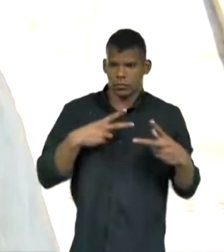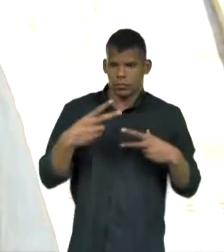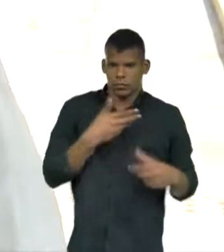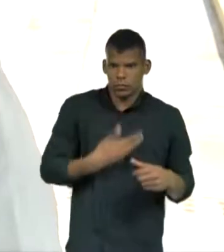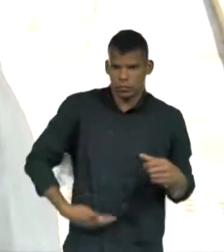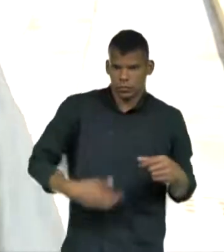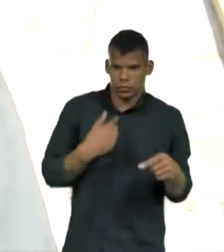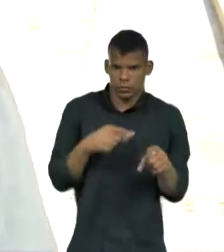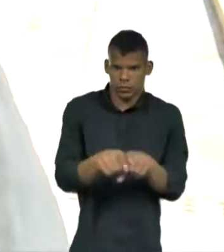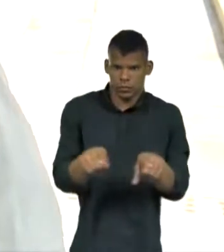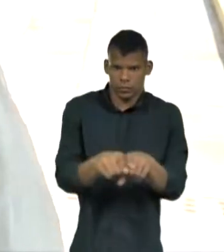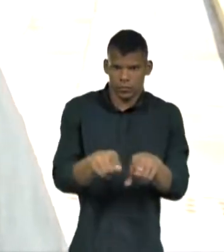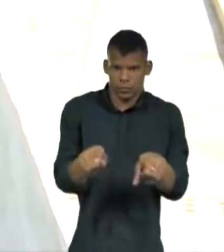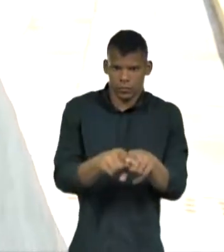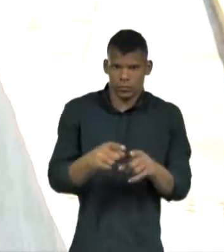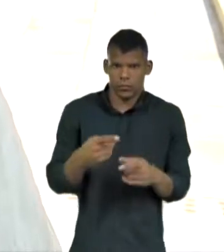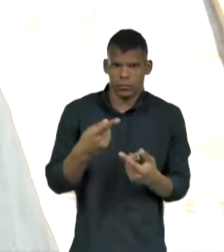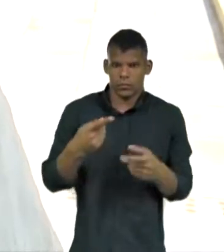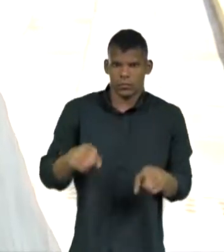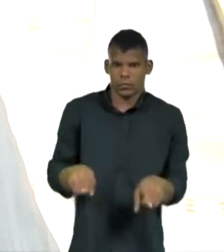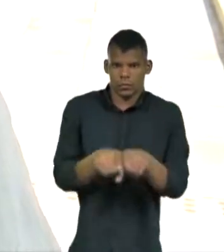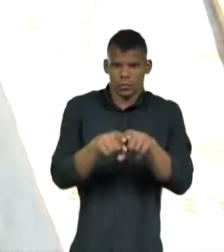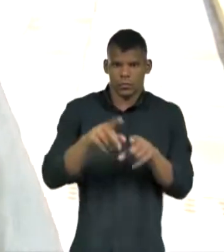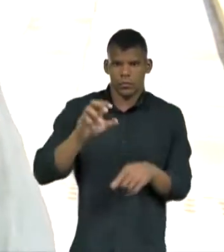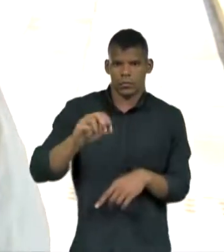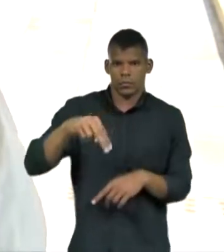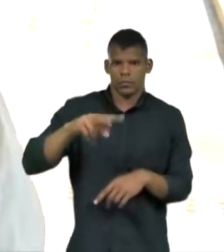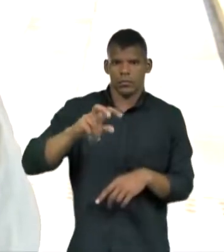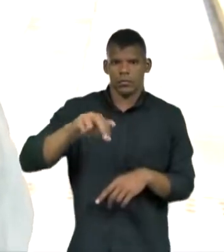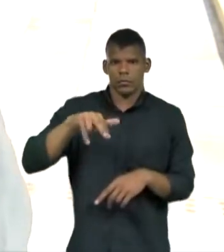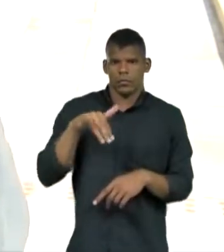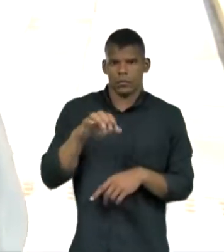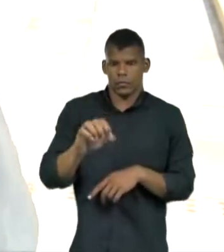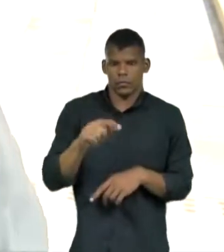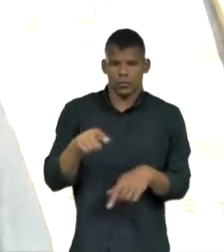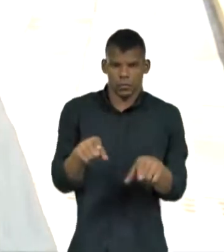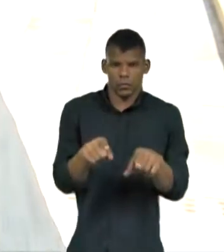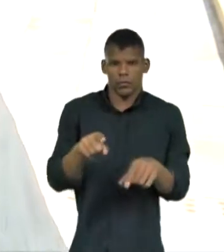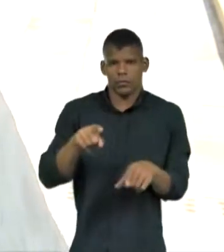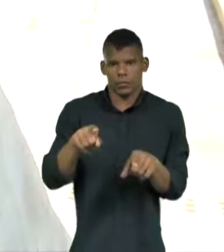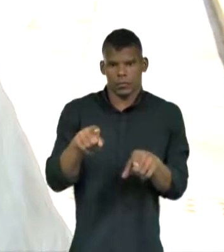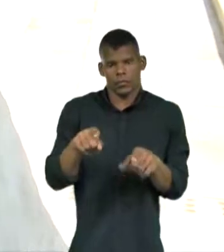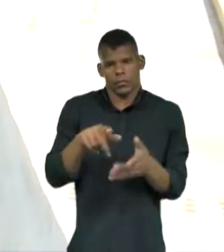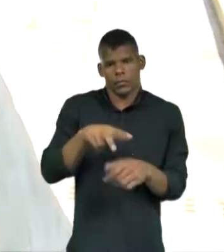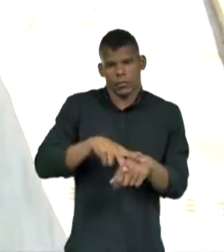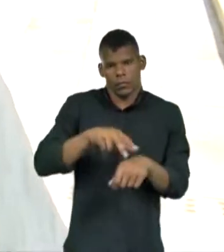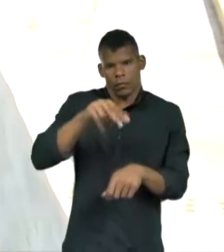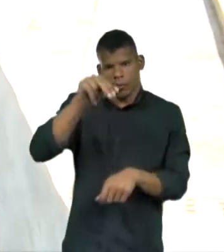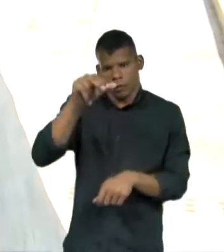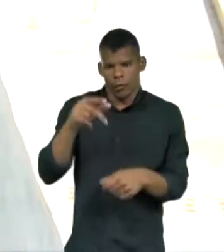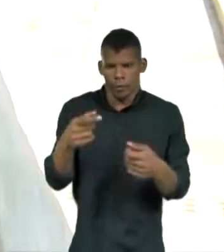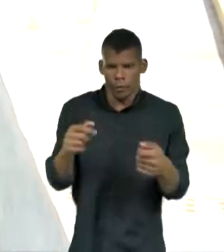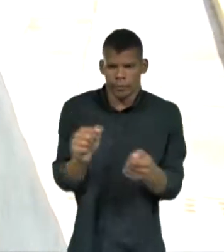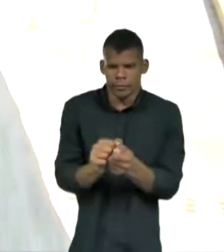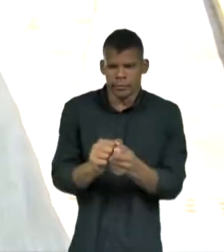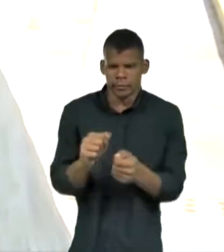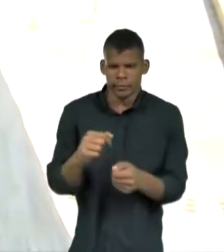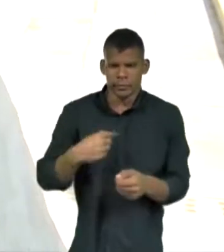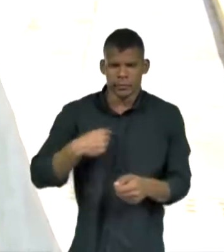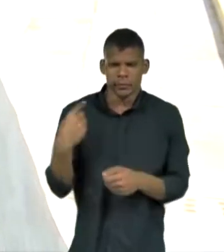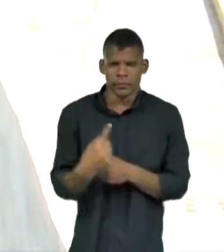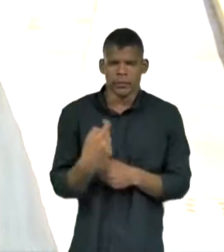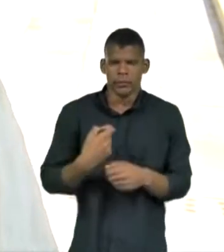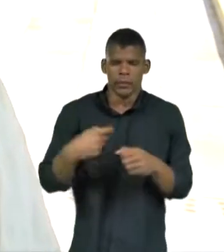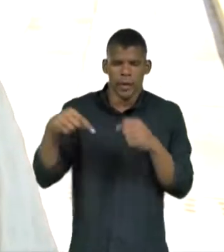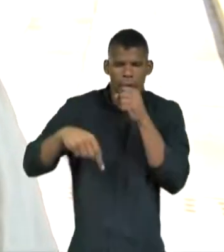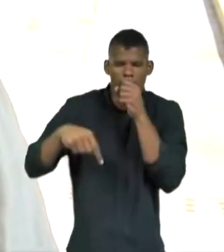fizerem convênio e acordo com a gente. A gente faz nas escolas públicas via SEDUC, com a parceria com a SEDUC. Nós tivemos um número incrível este ano.